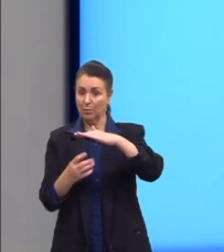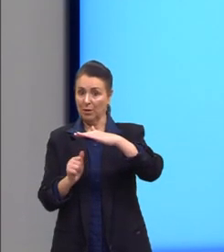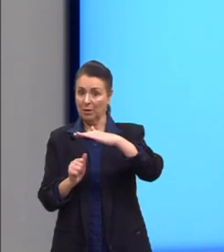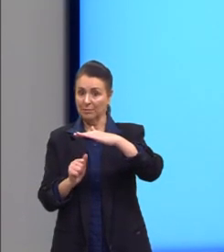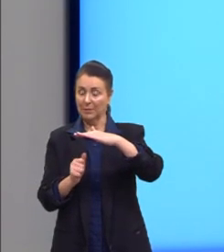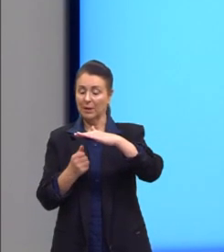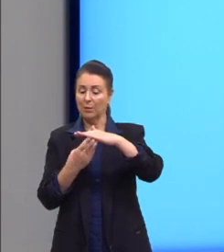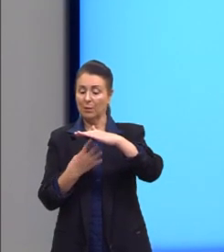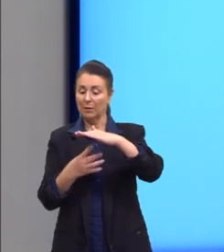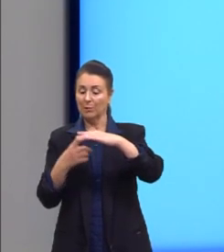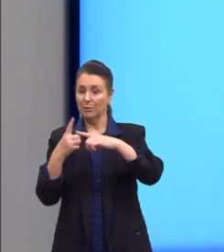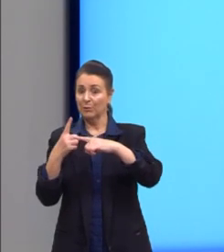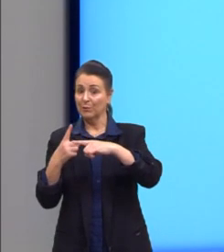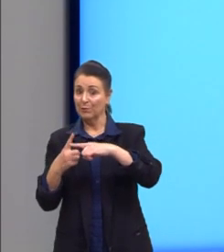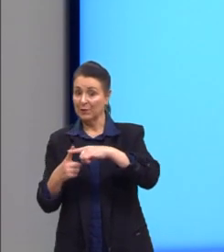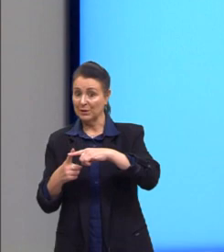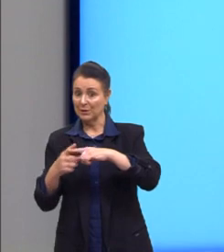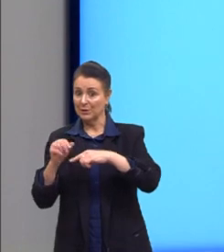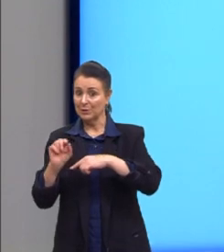4 vezes 1.